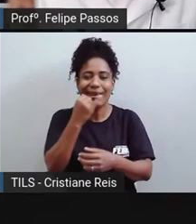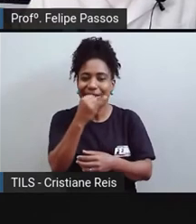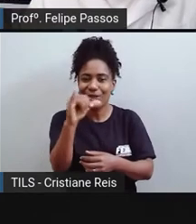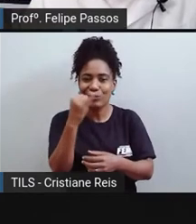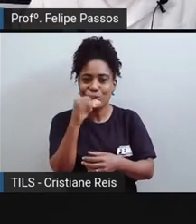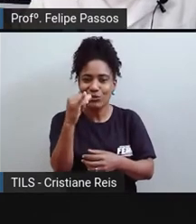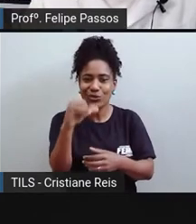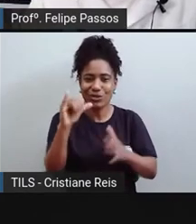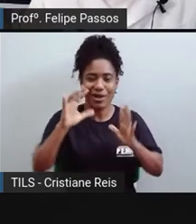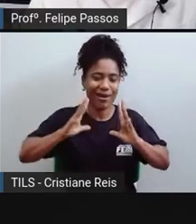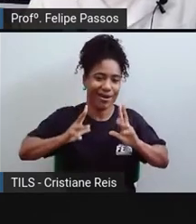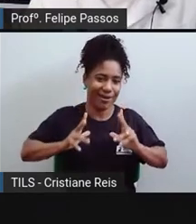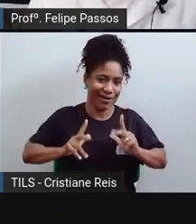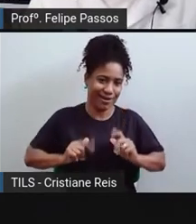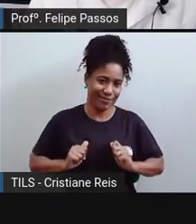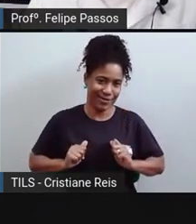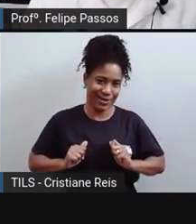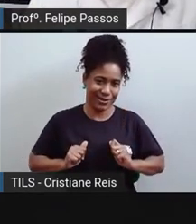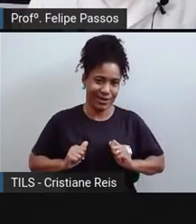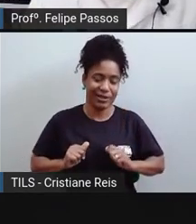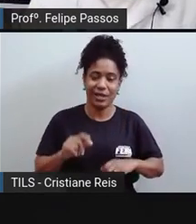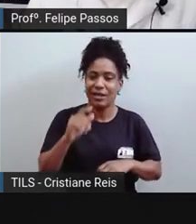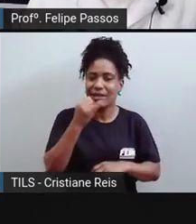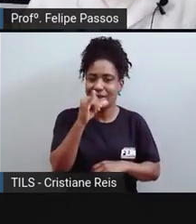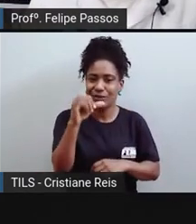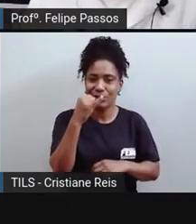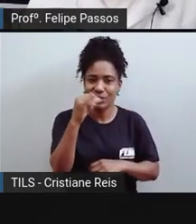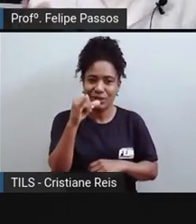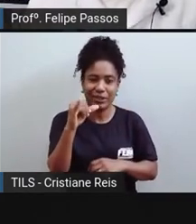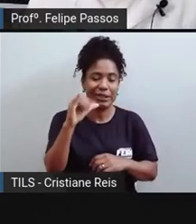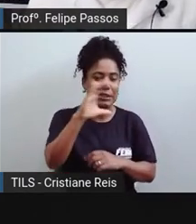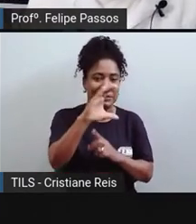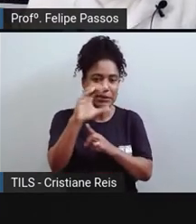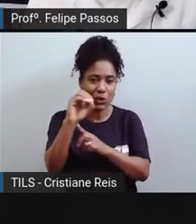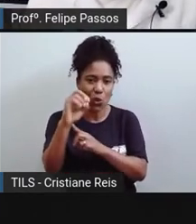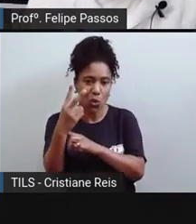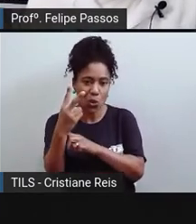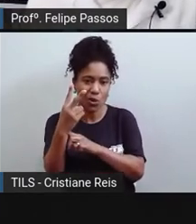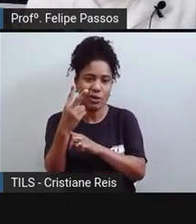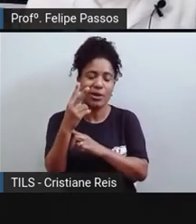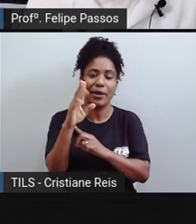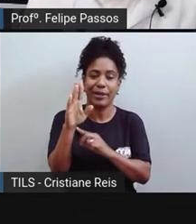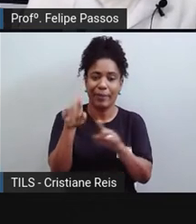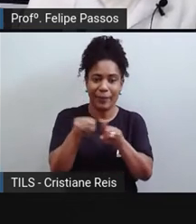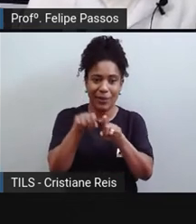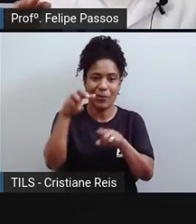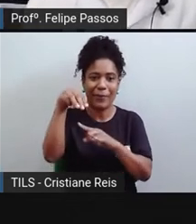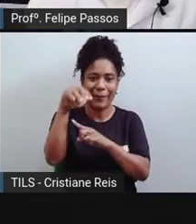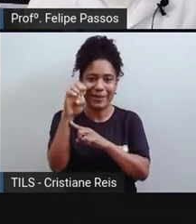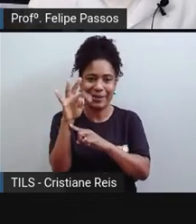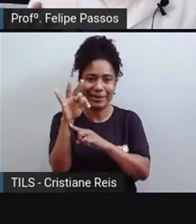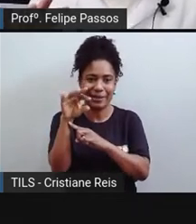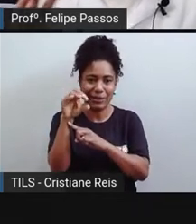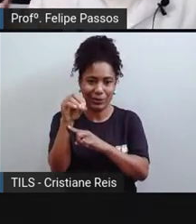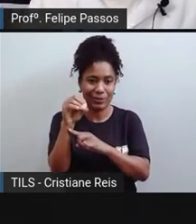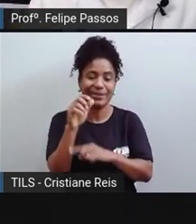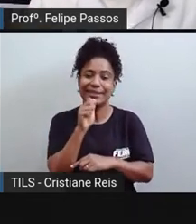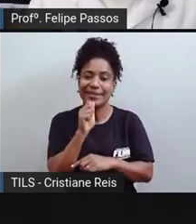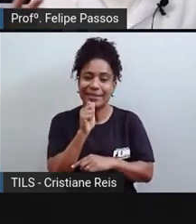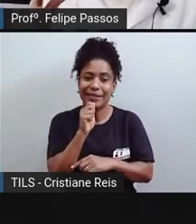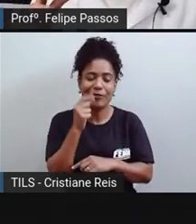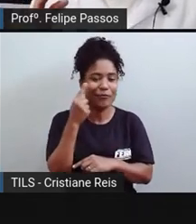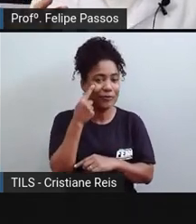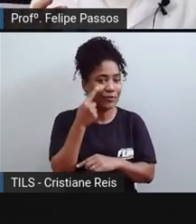sem essa carga de carbono, metano e outros gases poluentes. Então, gente vai ver agora no